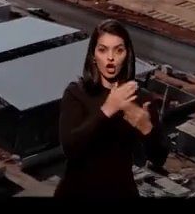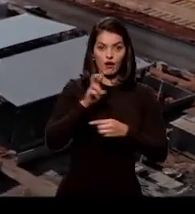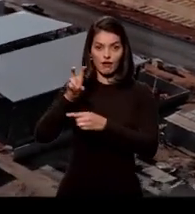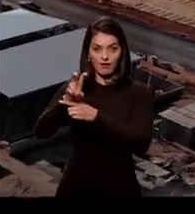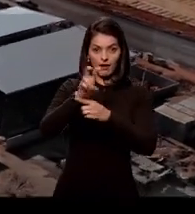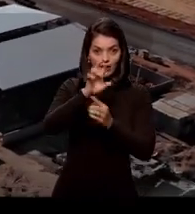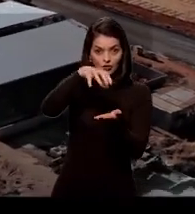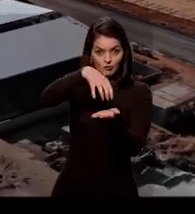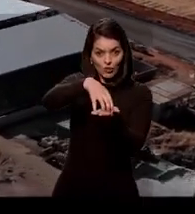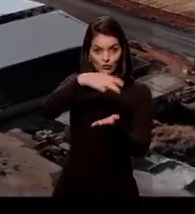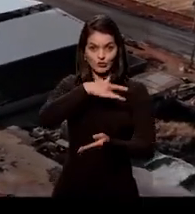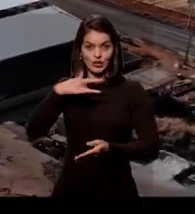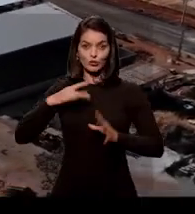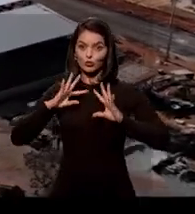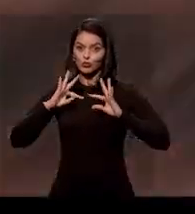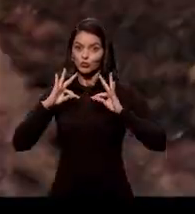bairro.